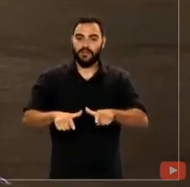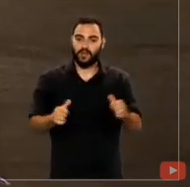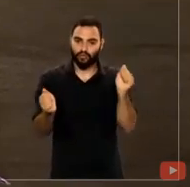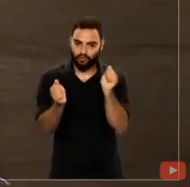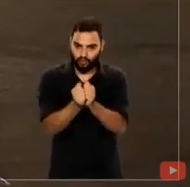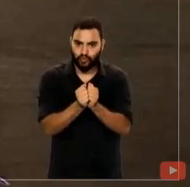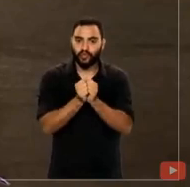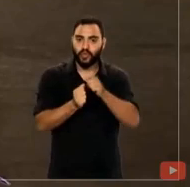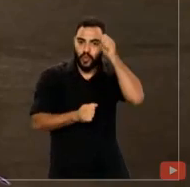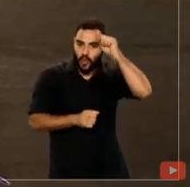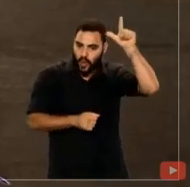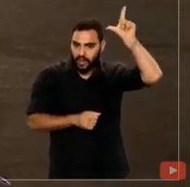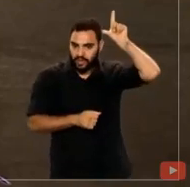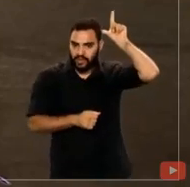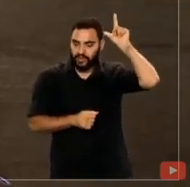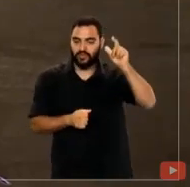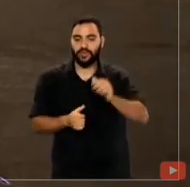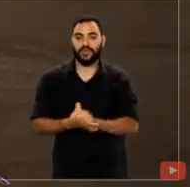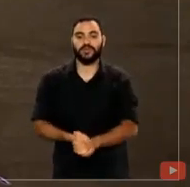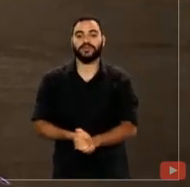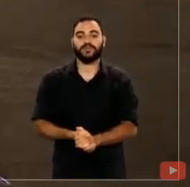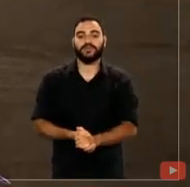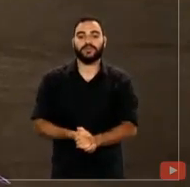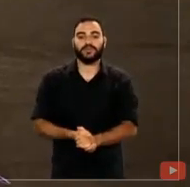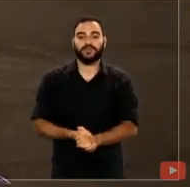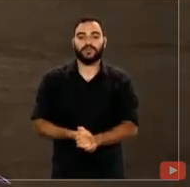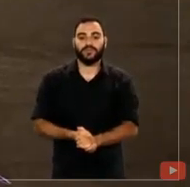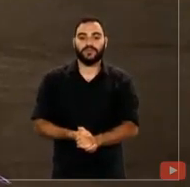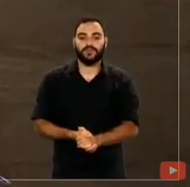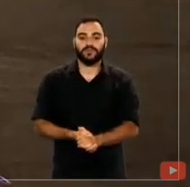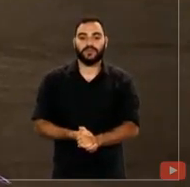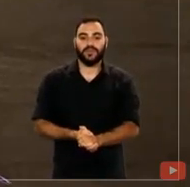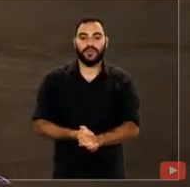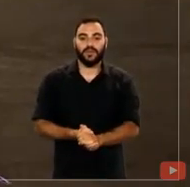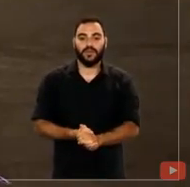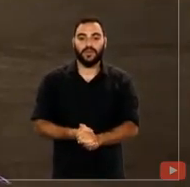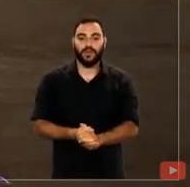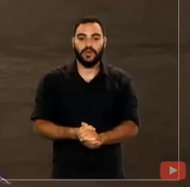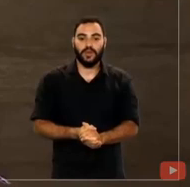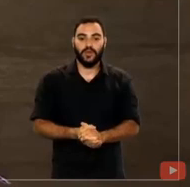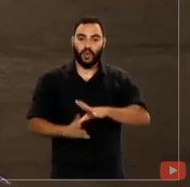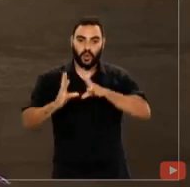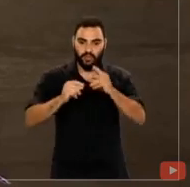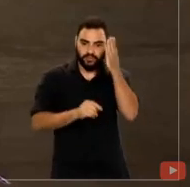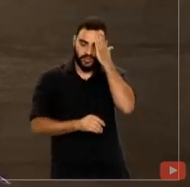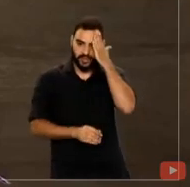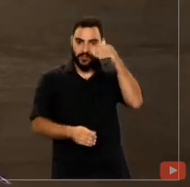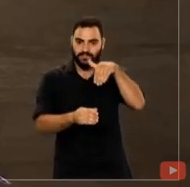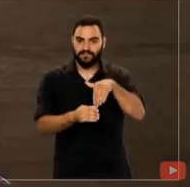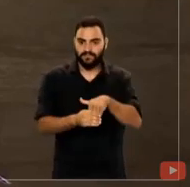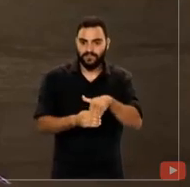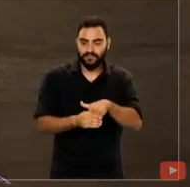ministro Alexandre de Moraes. O processo eleitoral, como todos sabem, é de